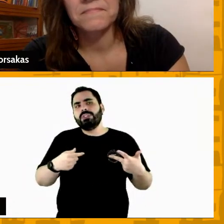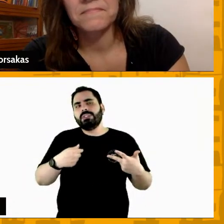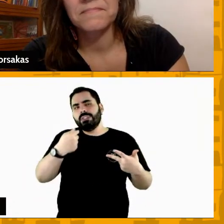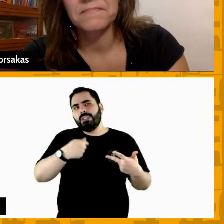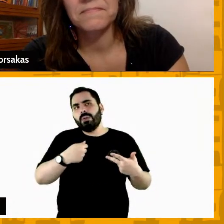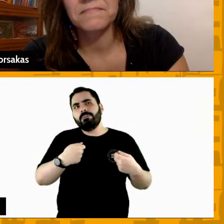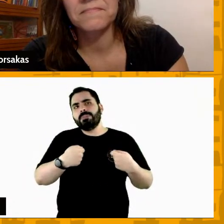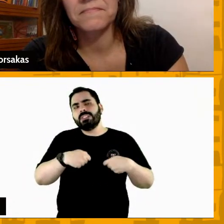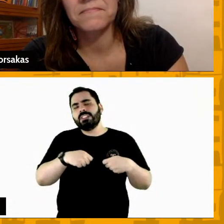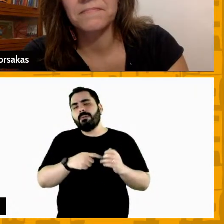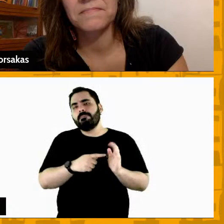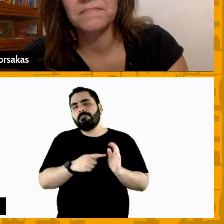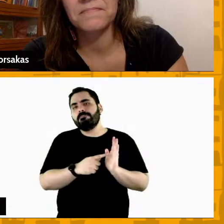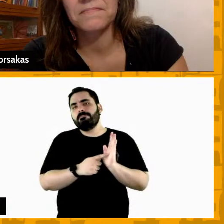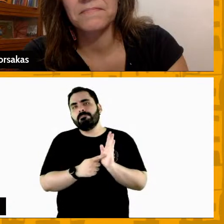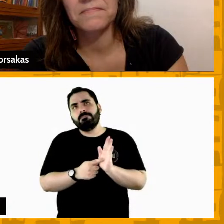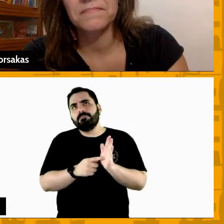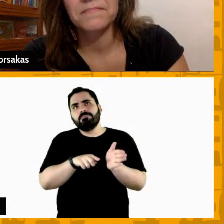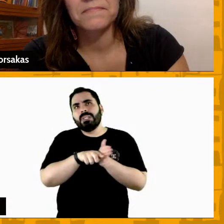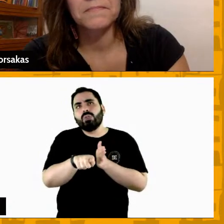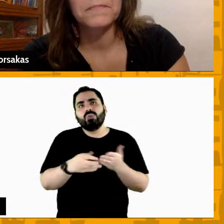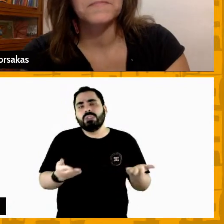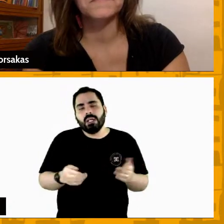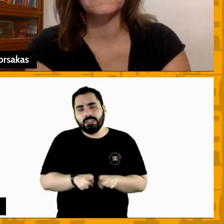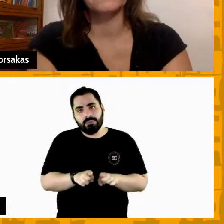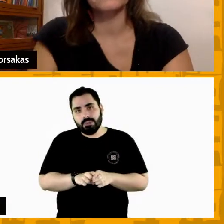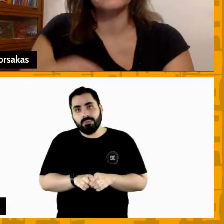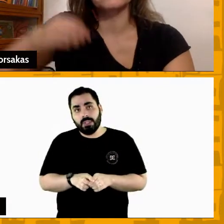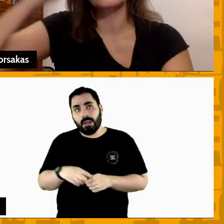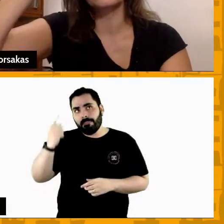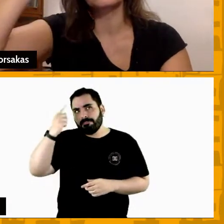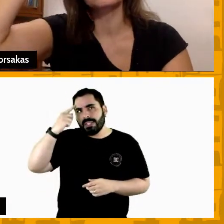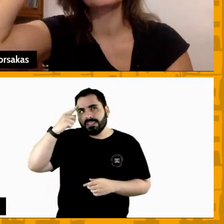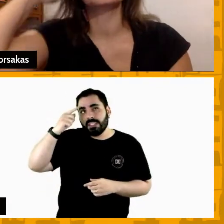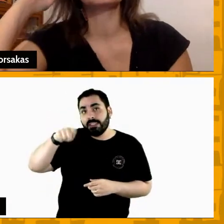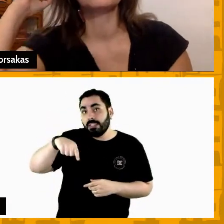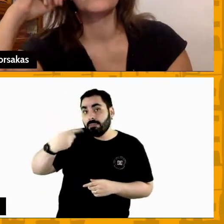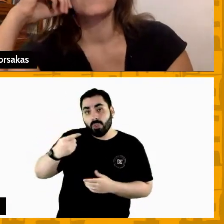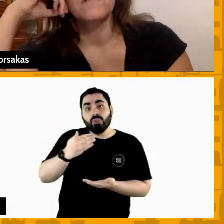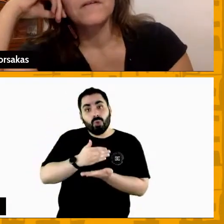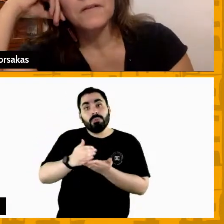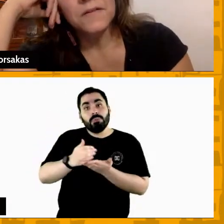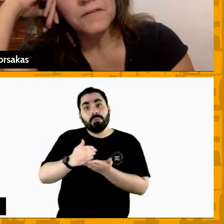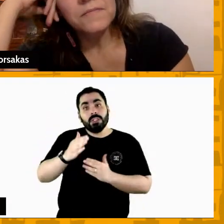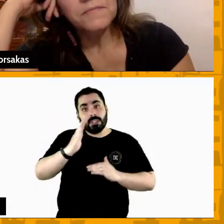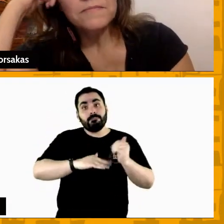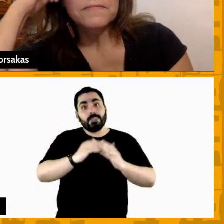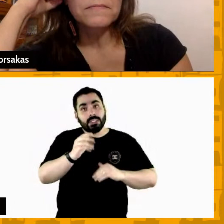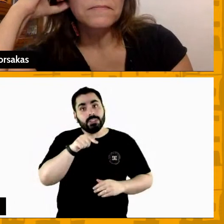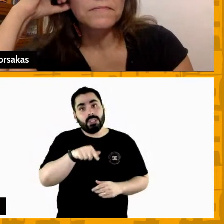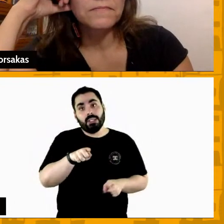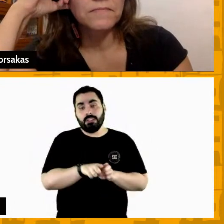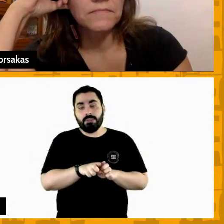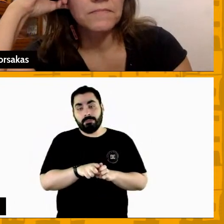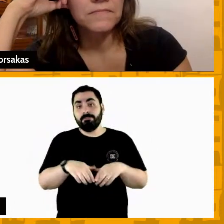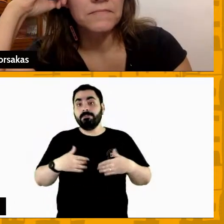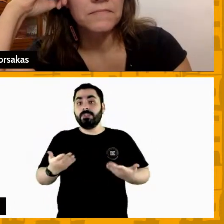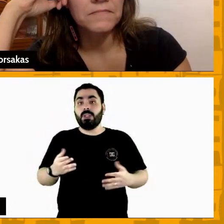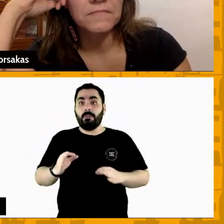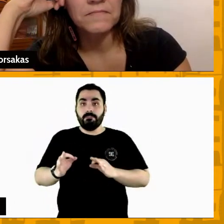que eu vinha a pensar e vinha a colocar em prática depois disso então assim o preparo ele é sempre